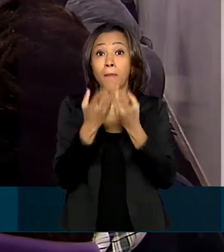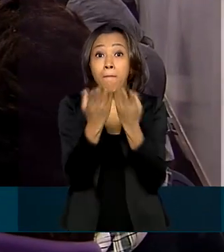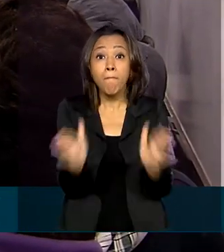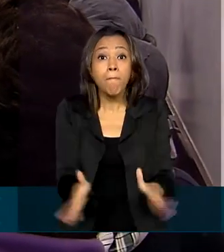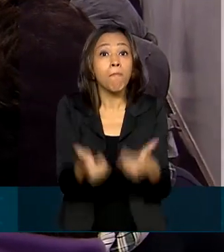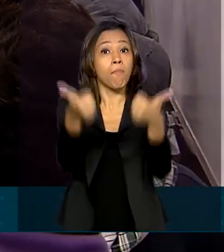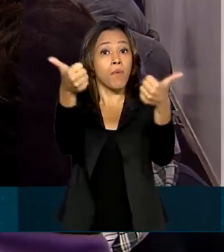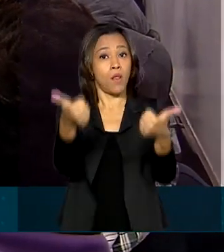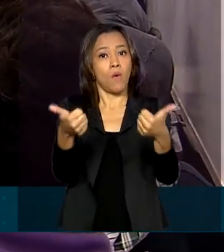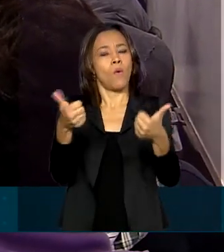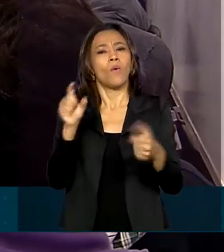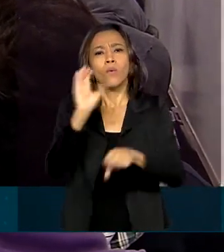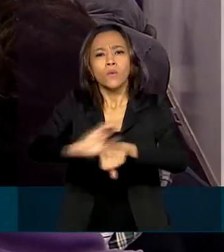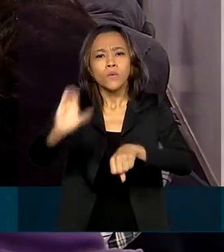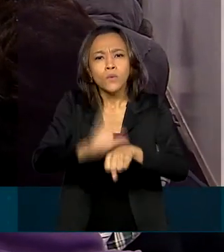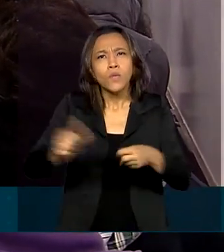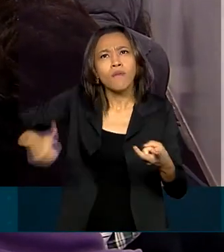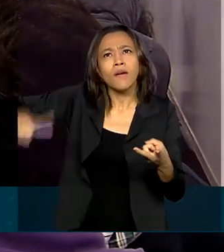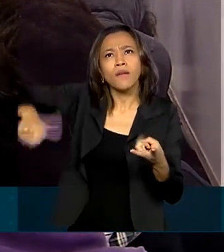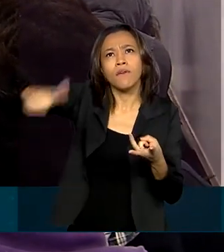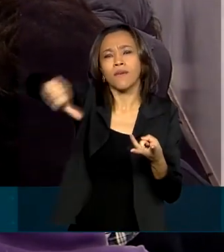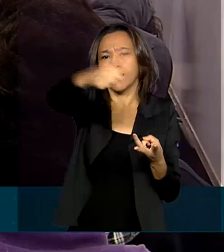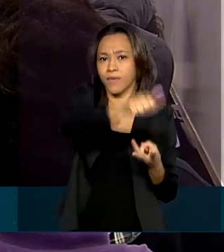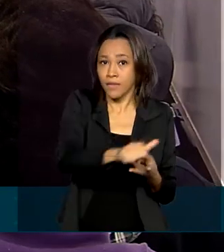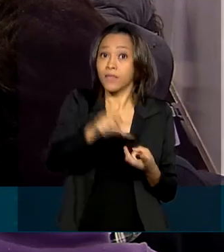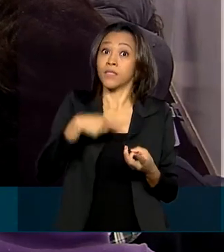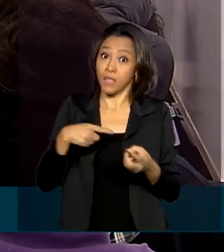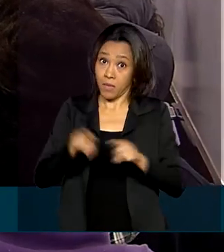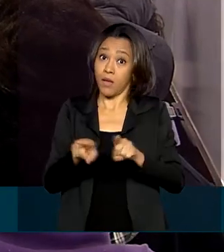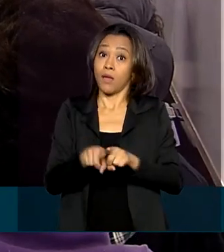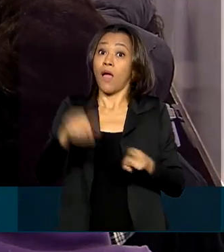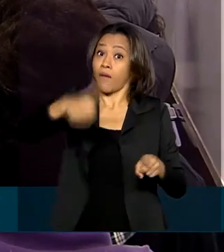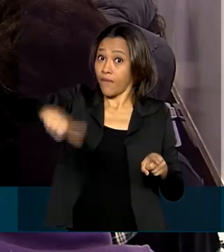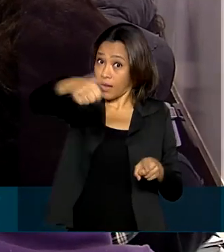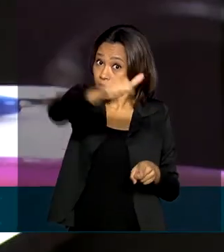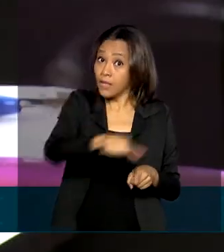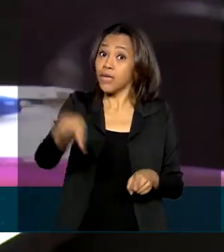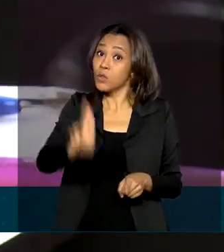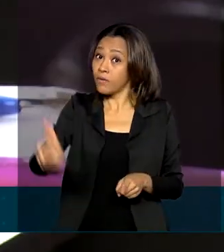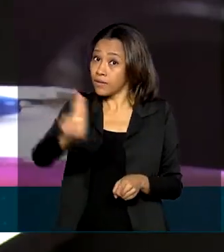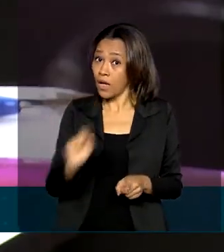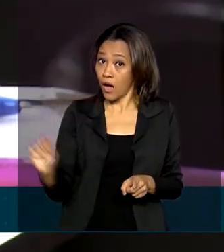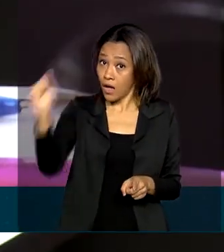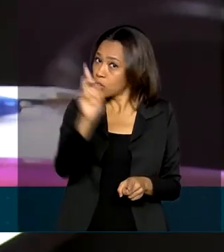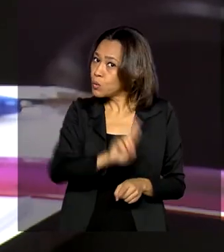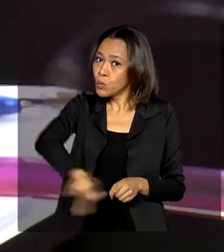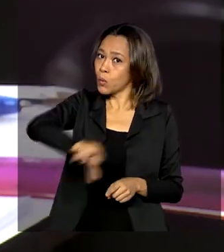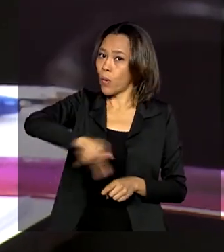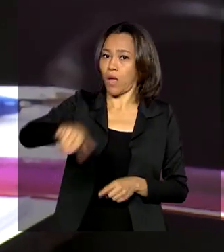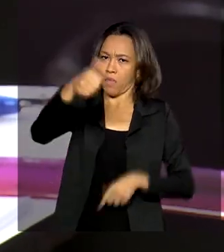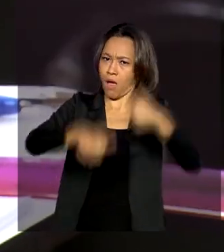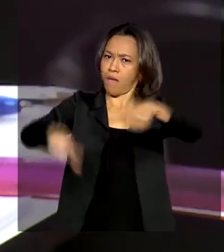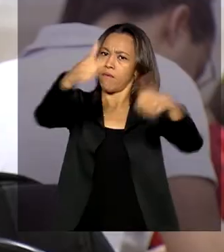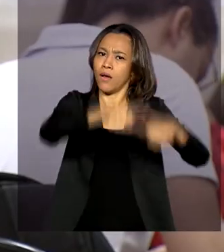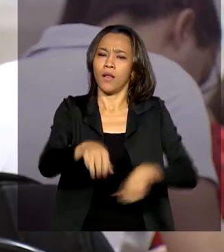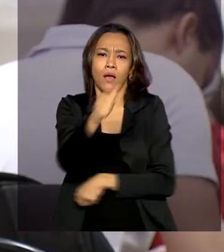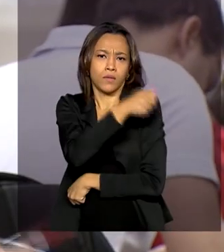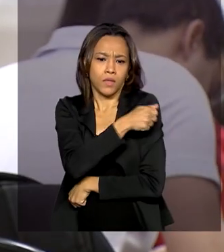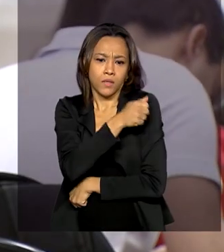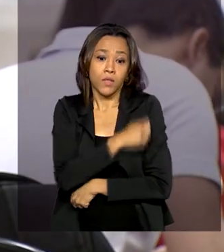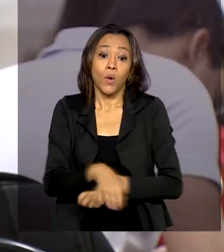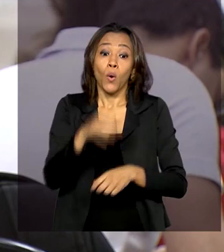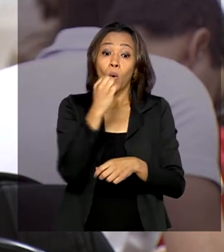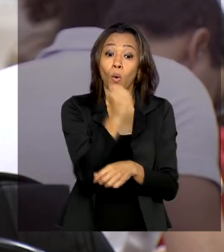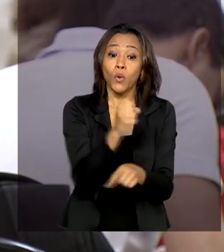superiores. Ele avalia as instituições e não os estudantes. 8.368